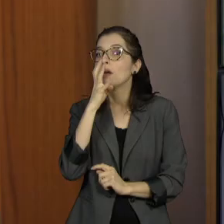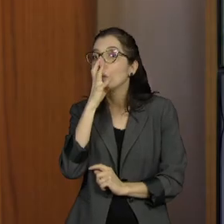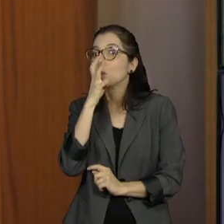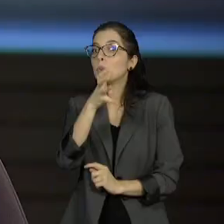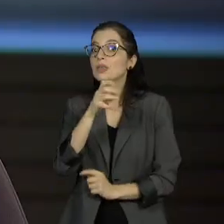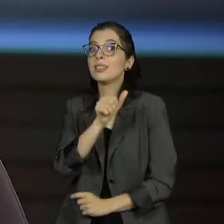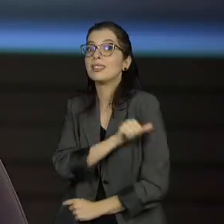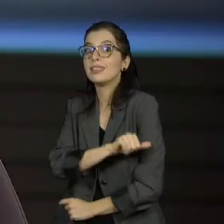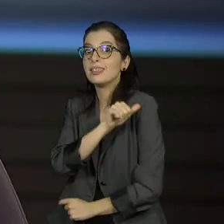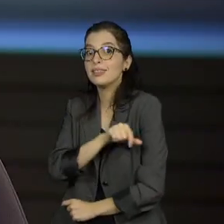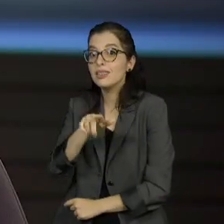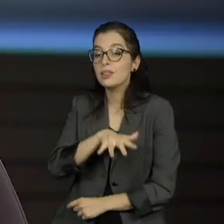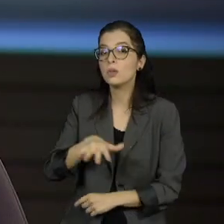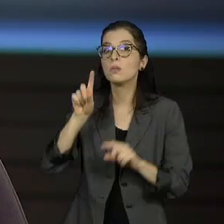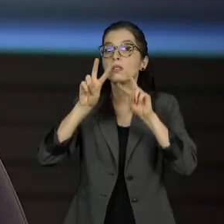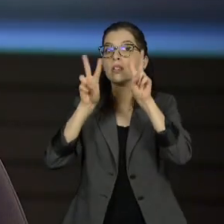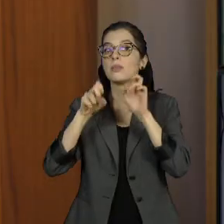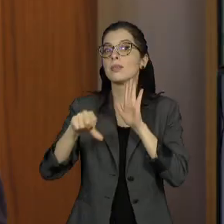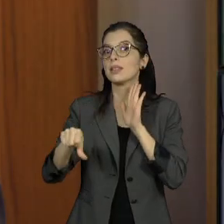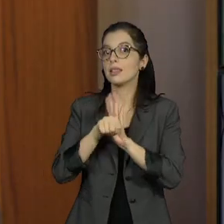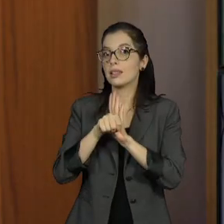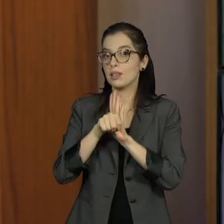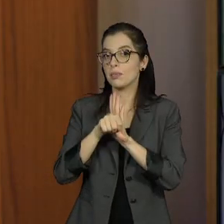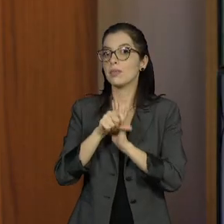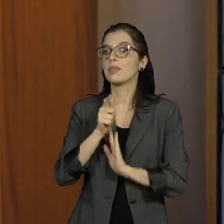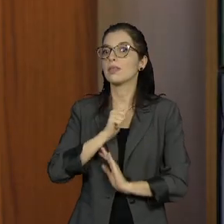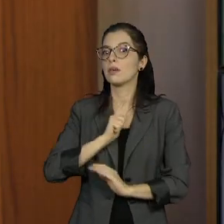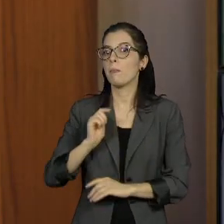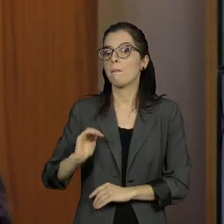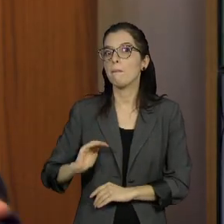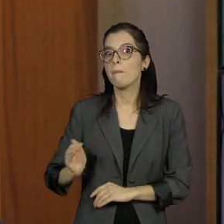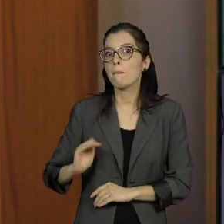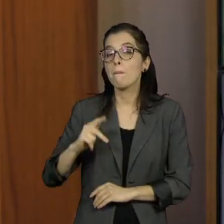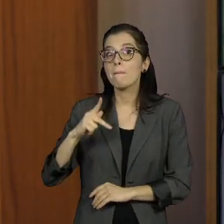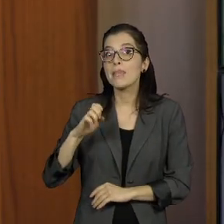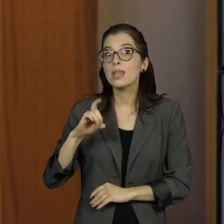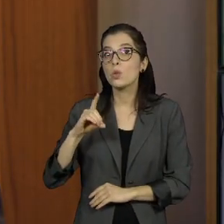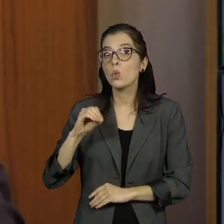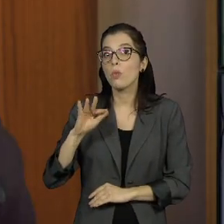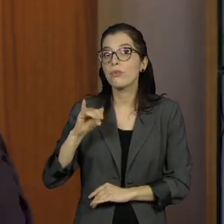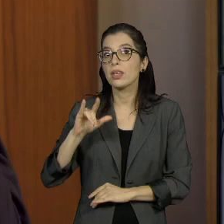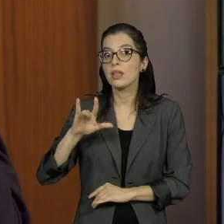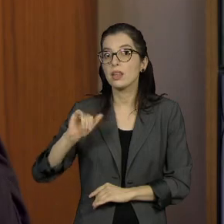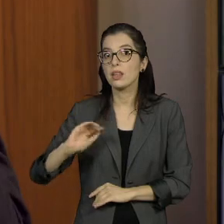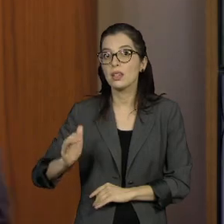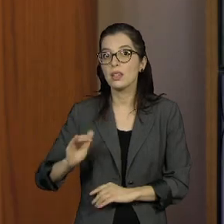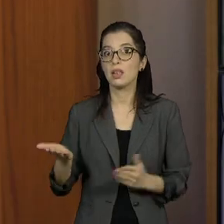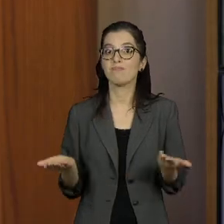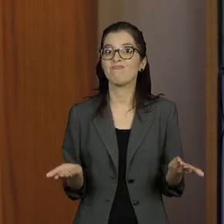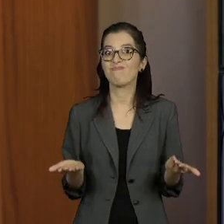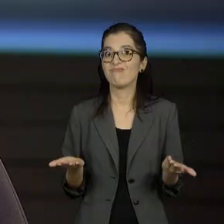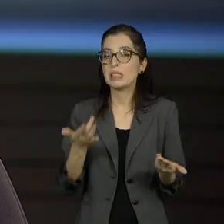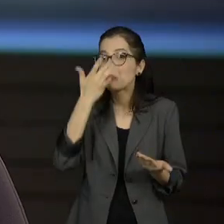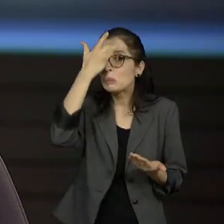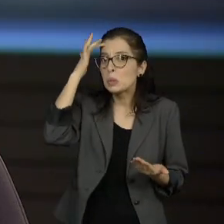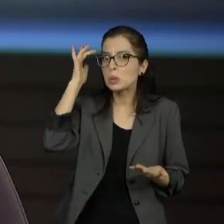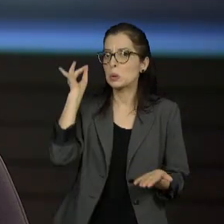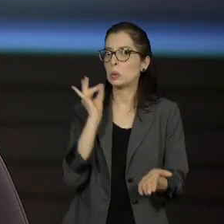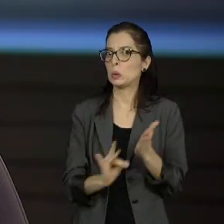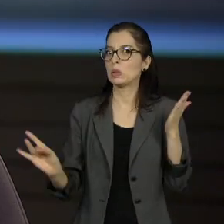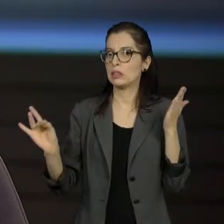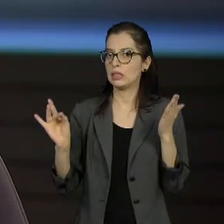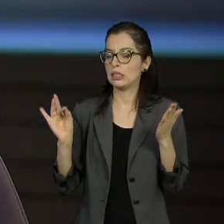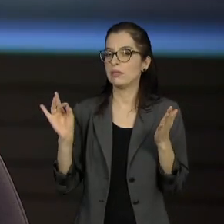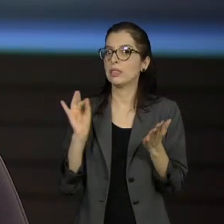inclusive, criminais, de pedofilia. Questões que o eleitor já tem repudiado nas urnas no primeiro turno. O presidente demonstra